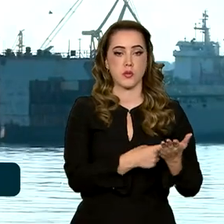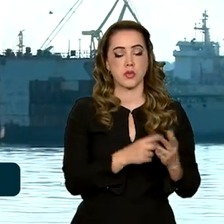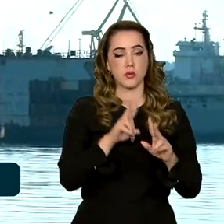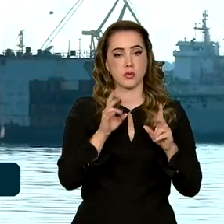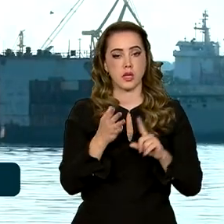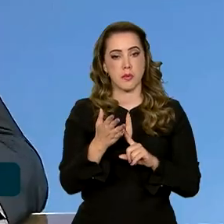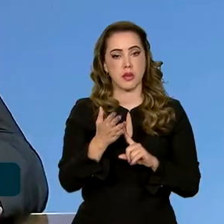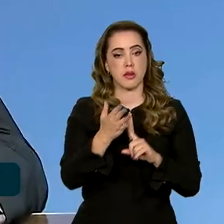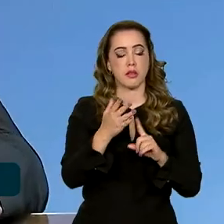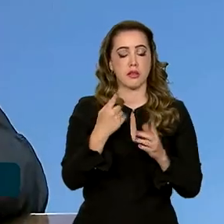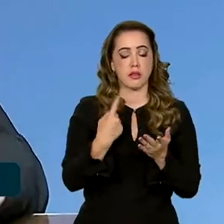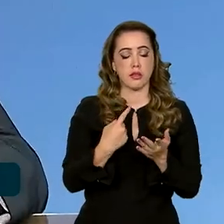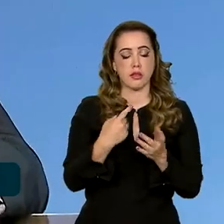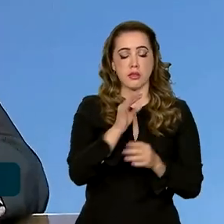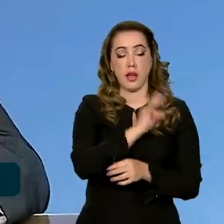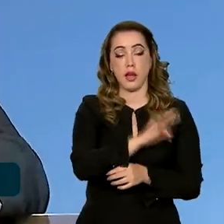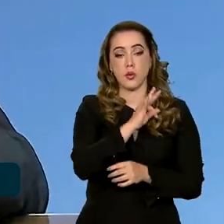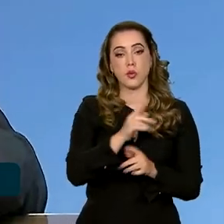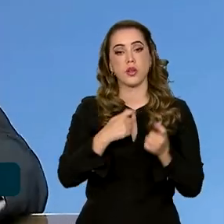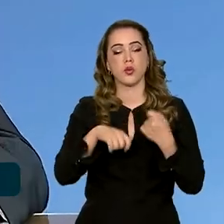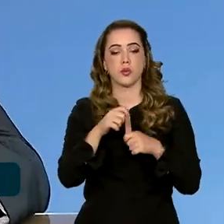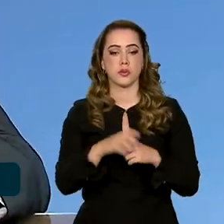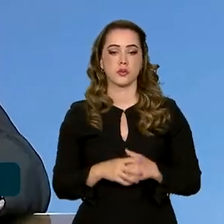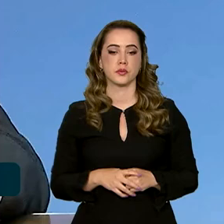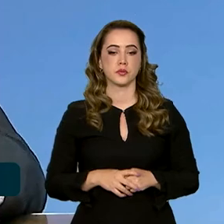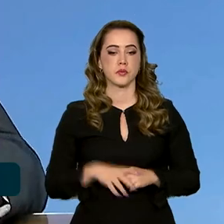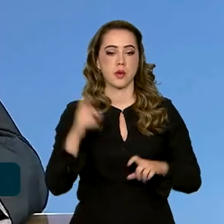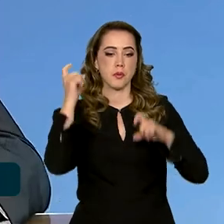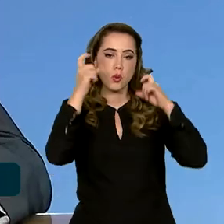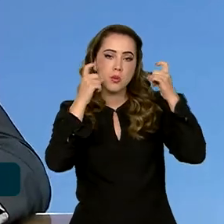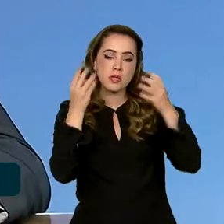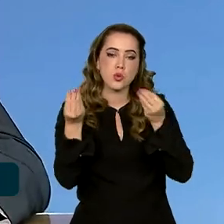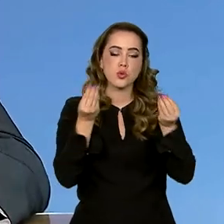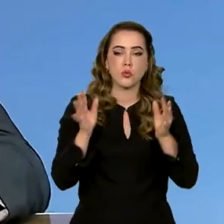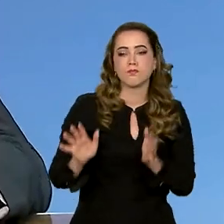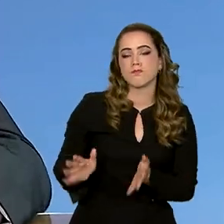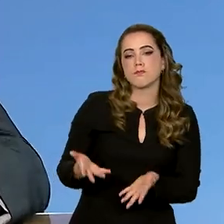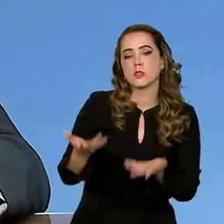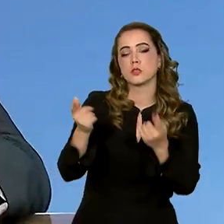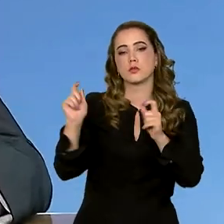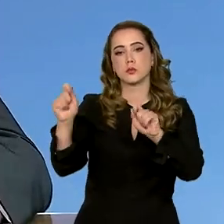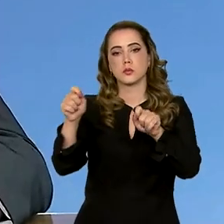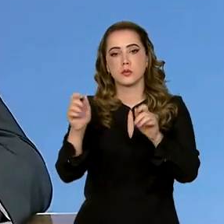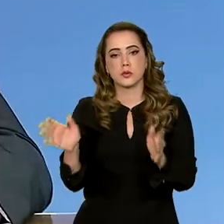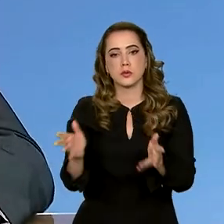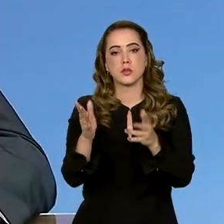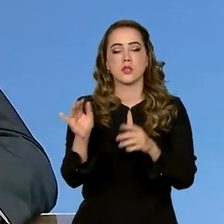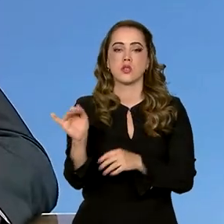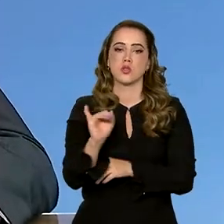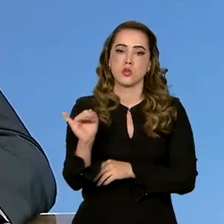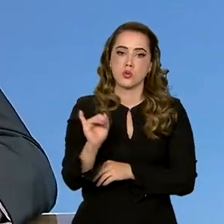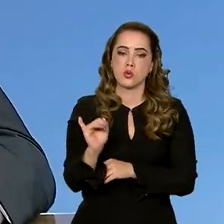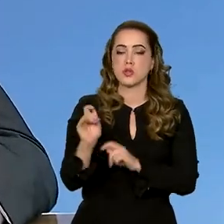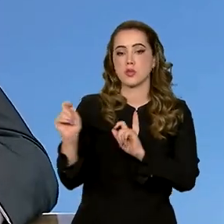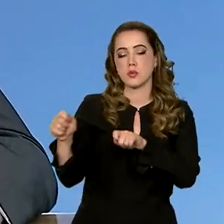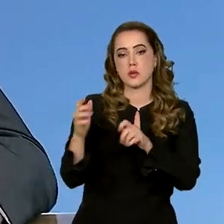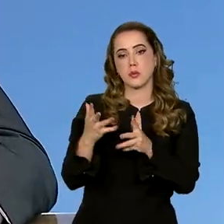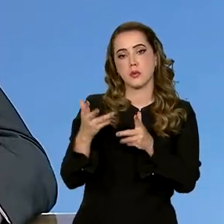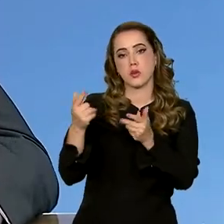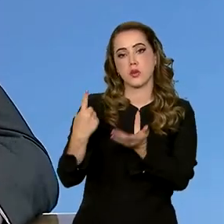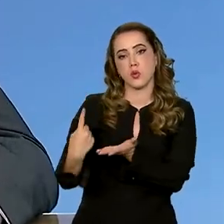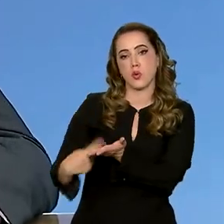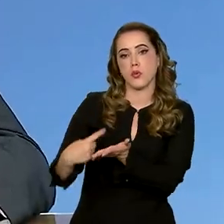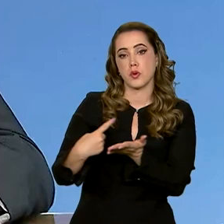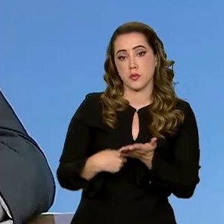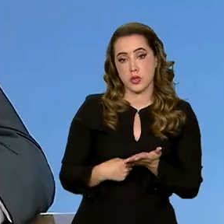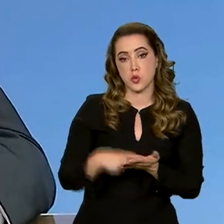e economia. A preocupação com como incentivar e mobilizar mecanismos, instituições e programas para aprimorar a cooperação